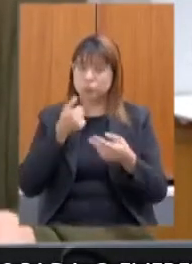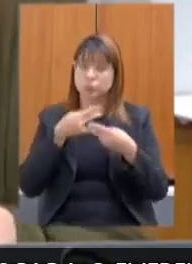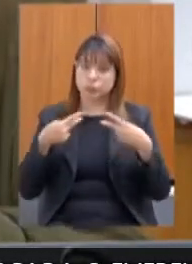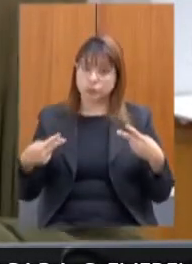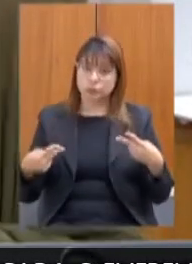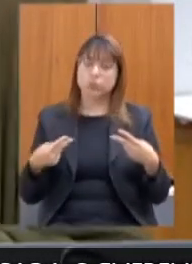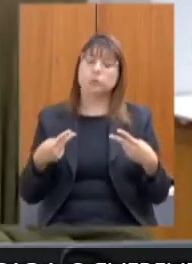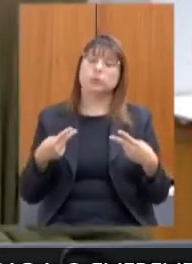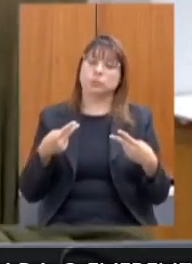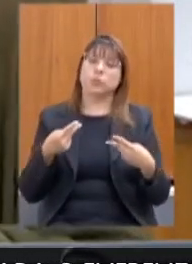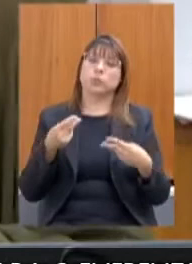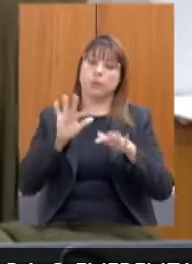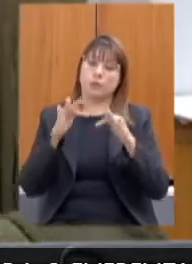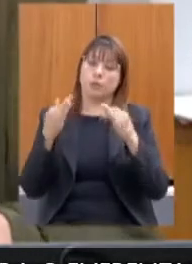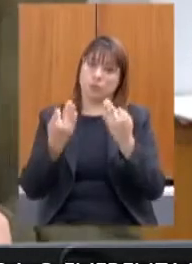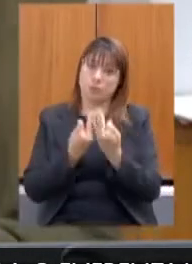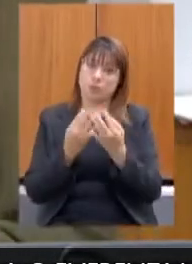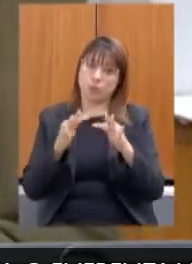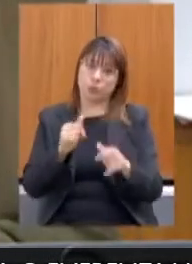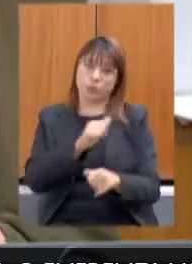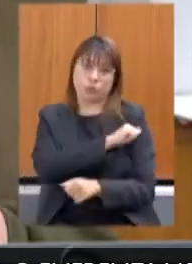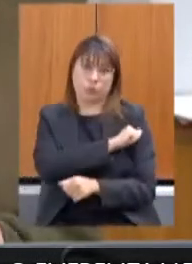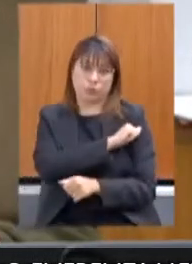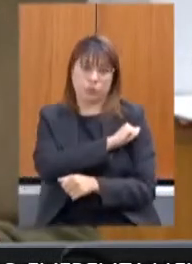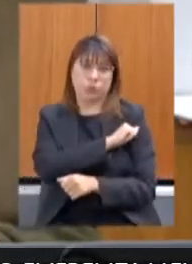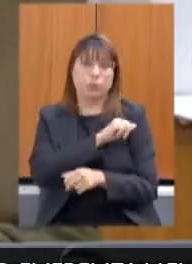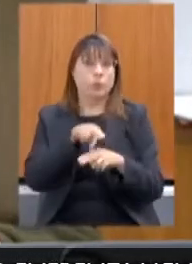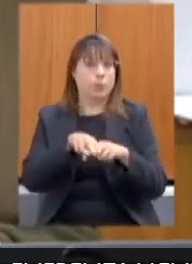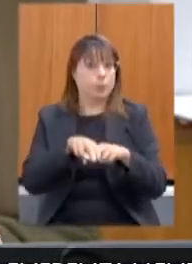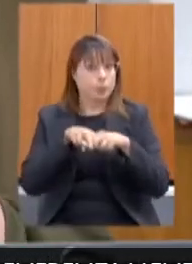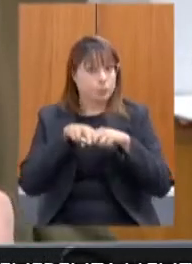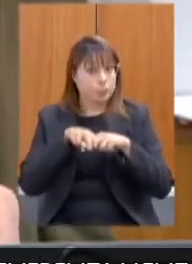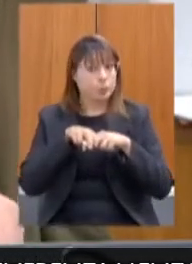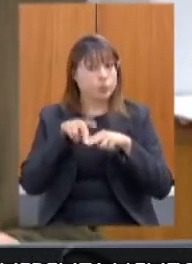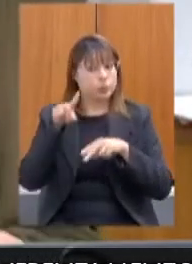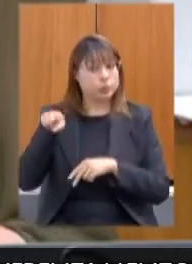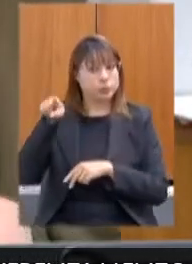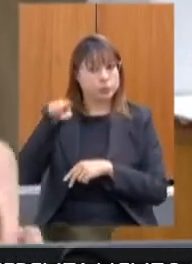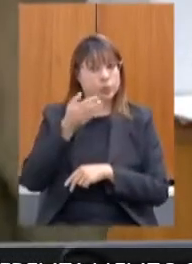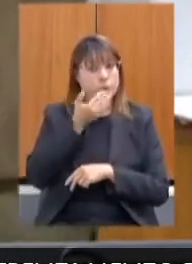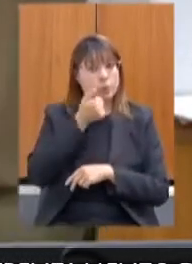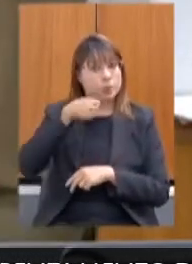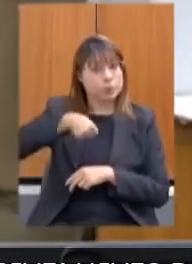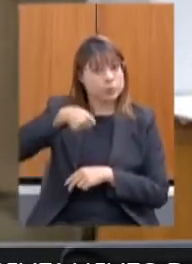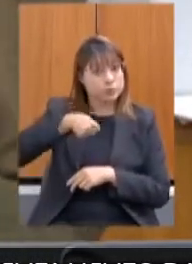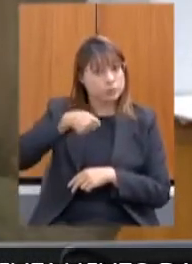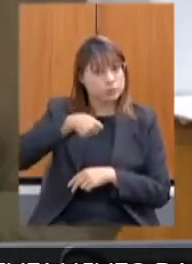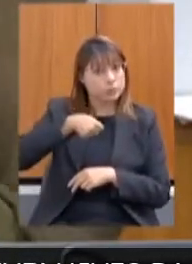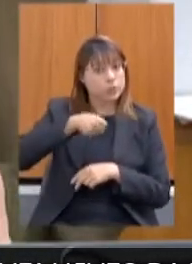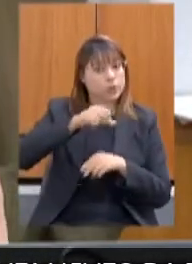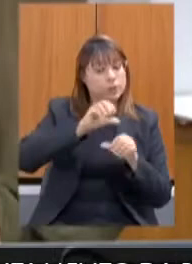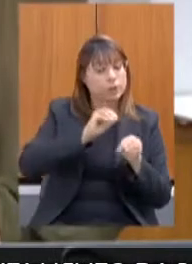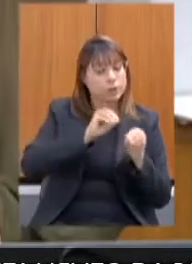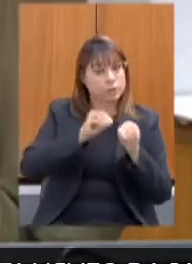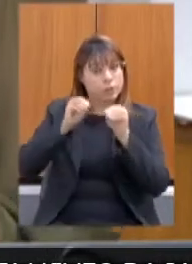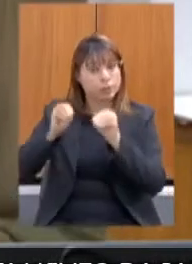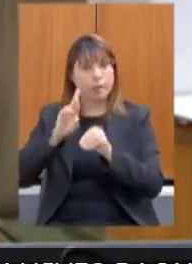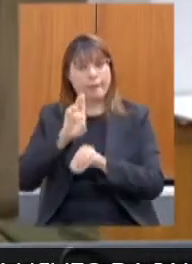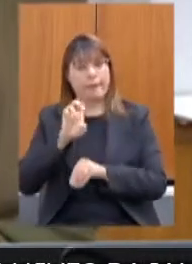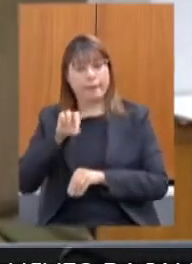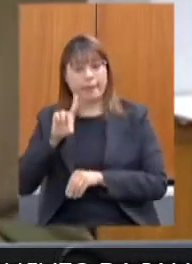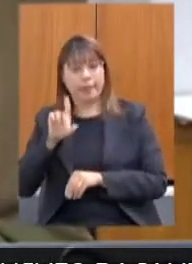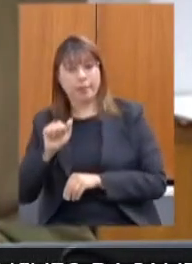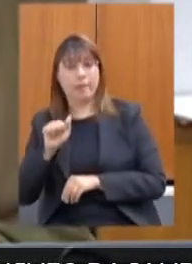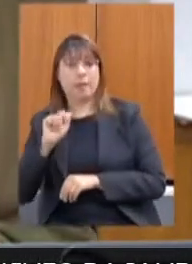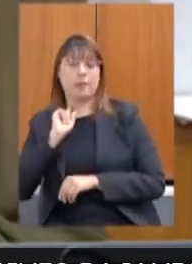famílias dos alunos. Como foi, por isso que foi suspenso o Bolsa Merenda e transformado em renda minas. Mas